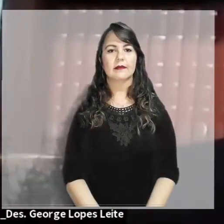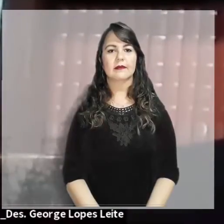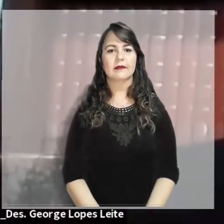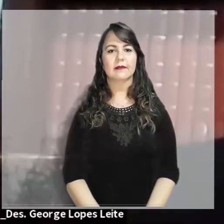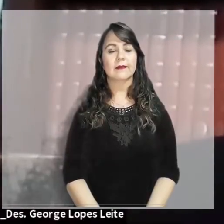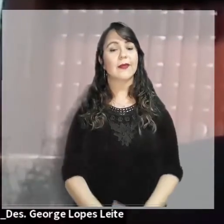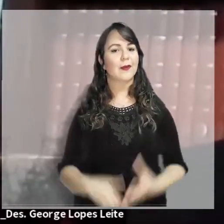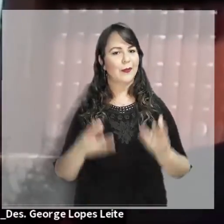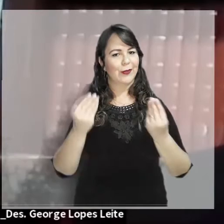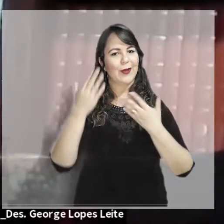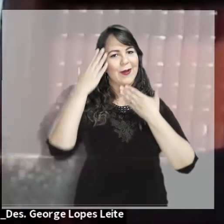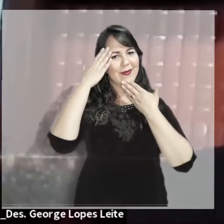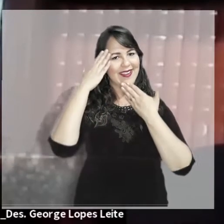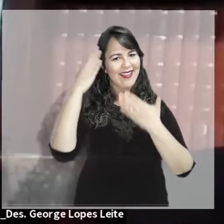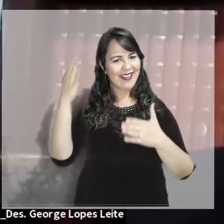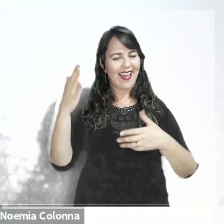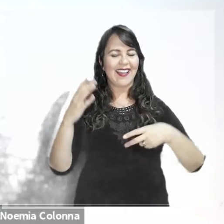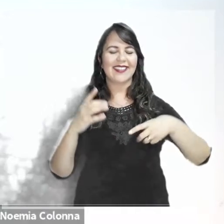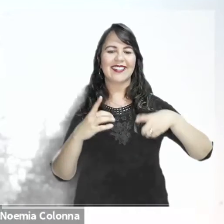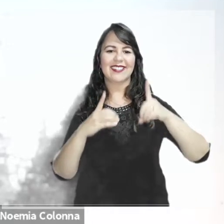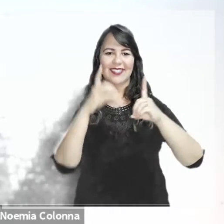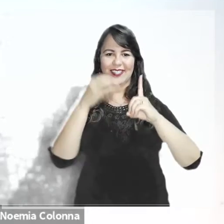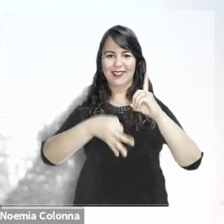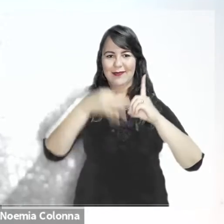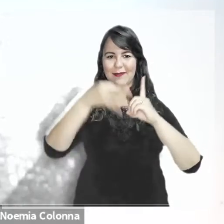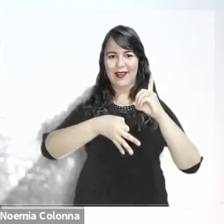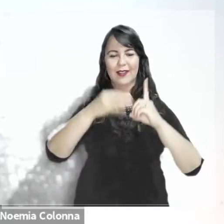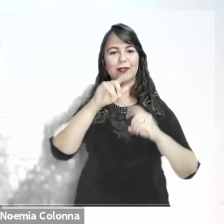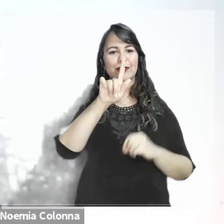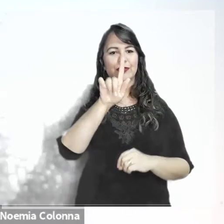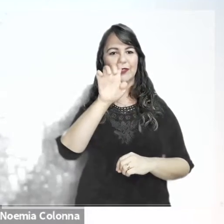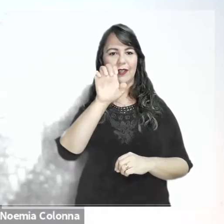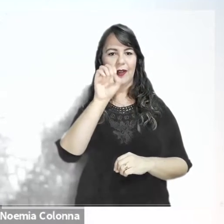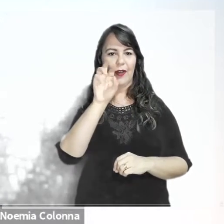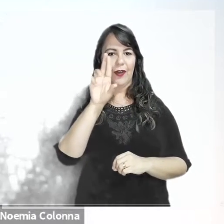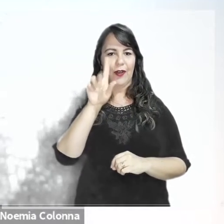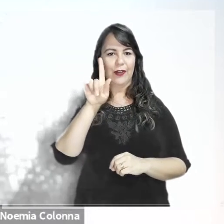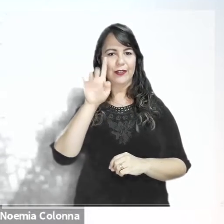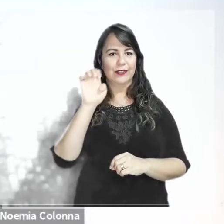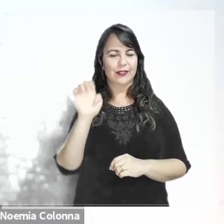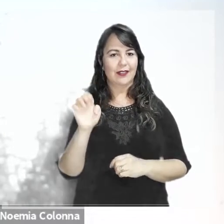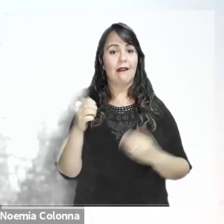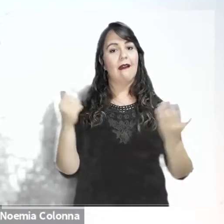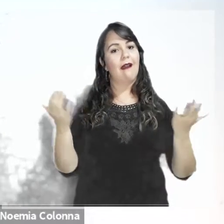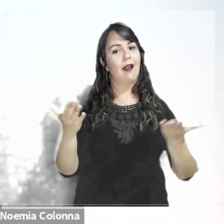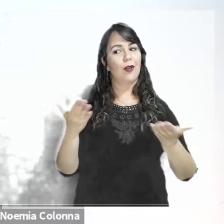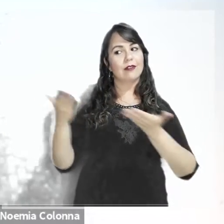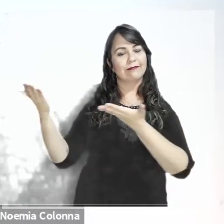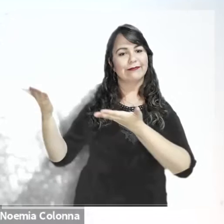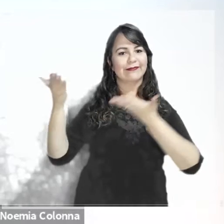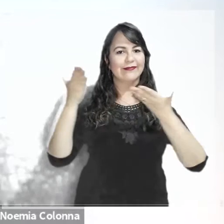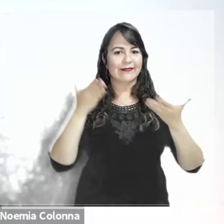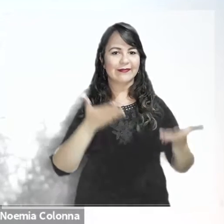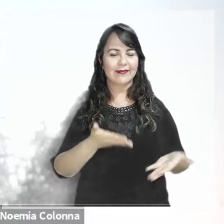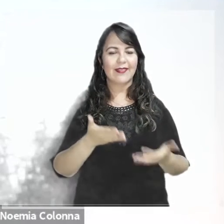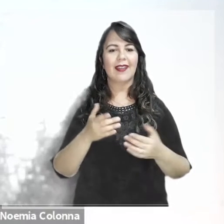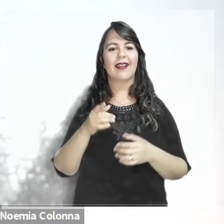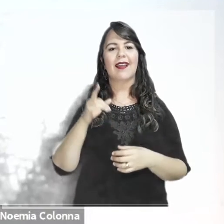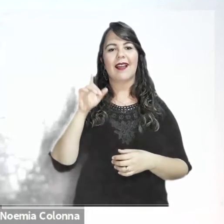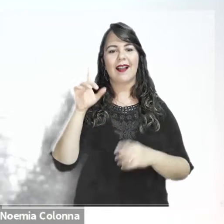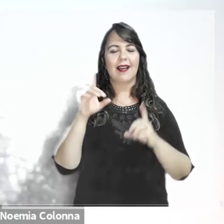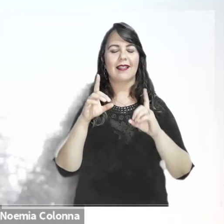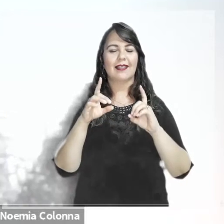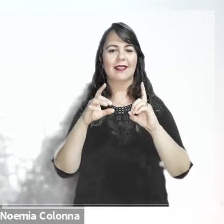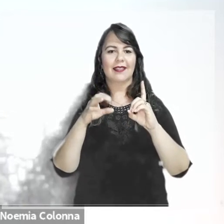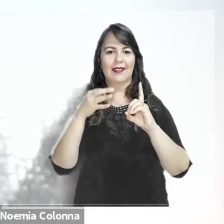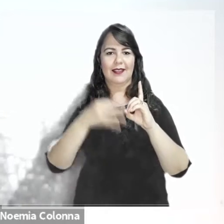e muito obrigado. Muito obrigada, desembargador Jorge. E agora vamos ouvir a juíza Renata Gil